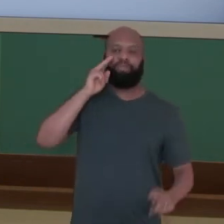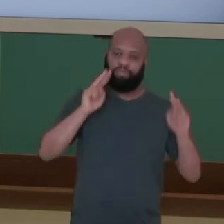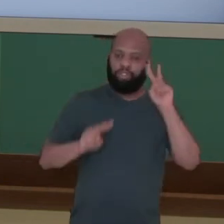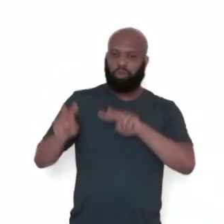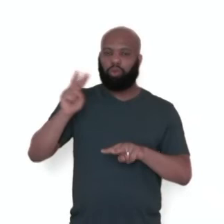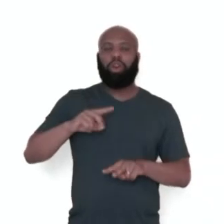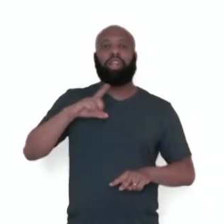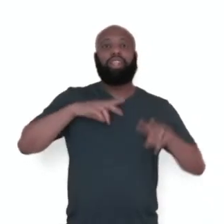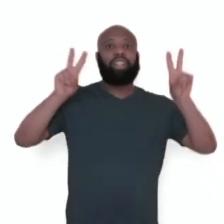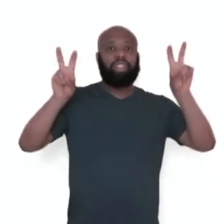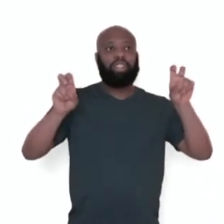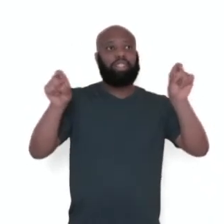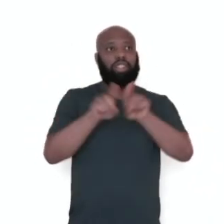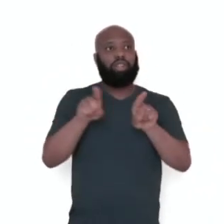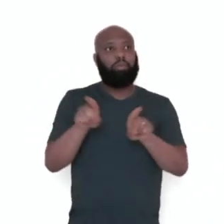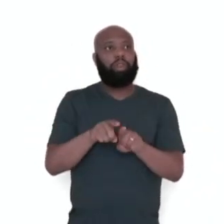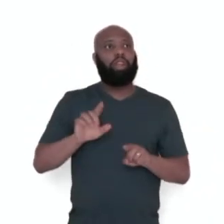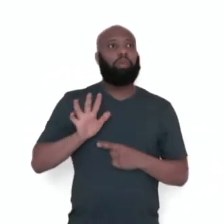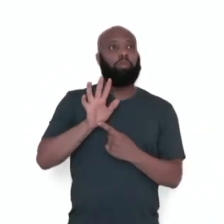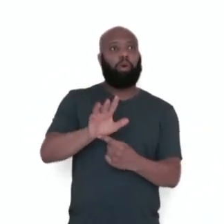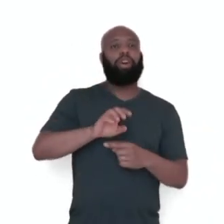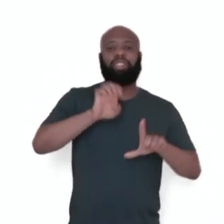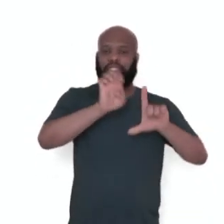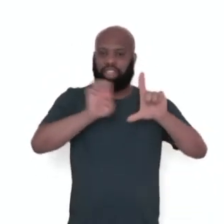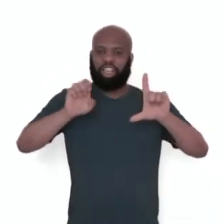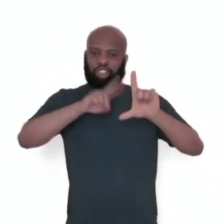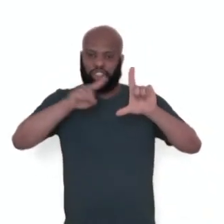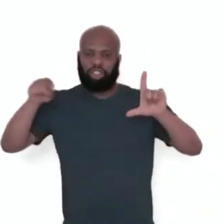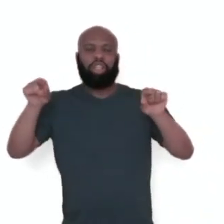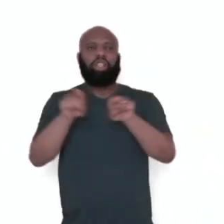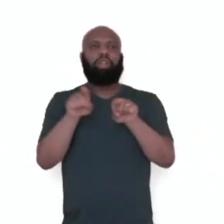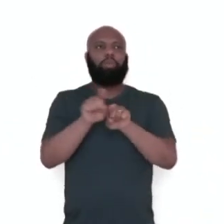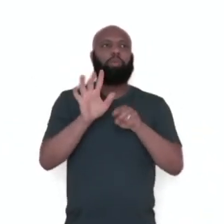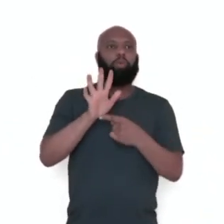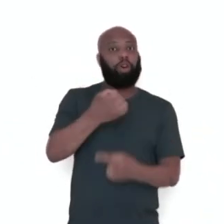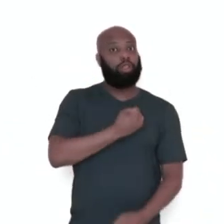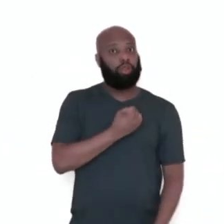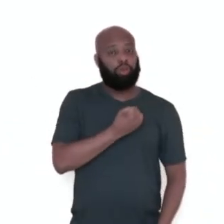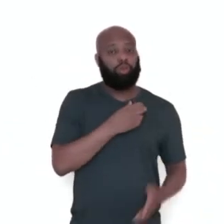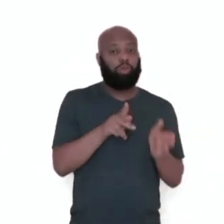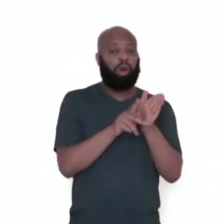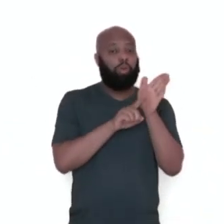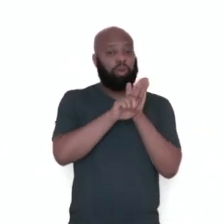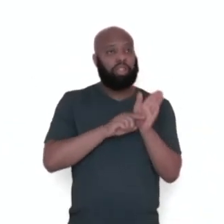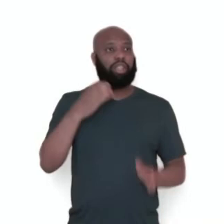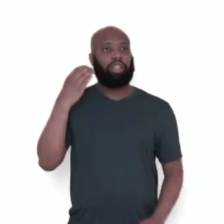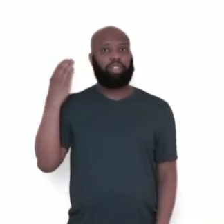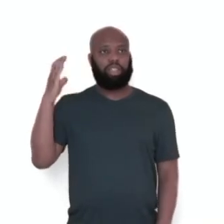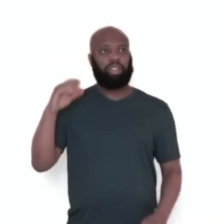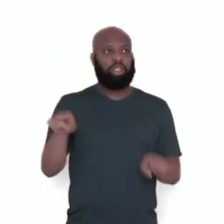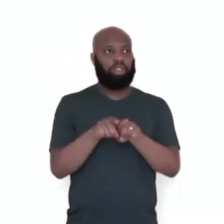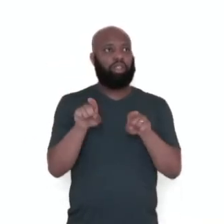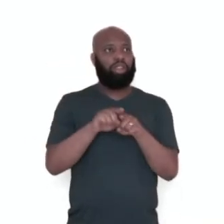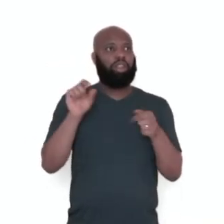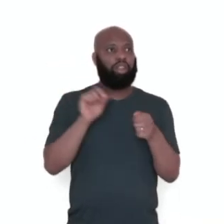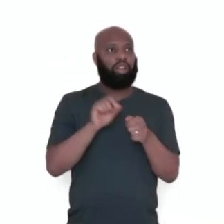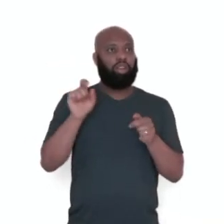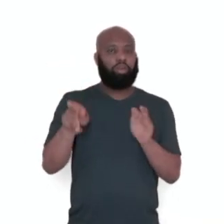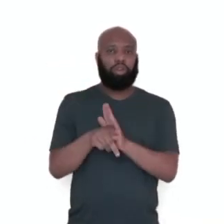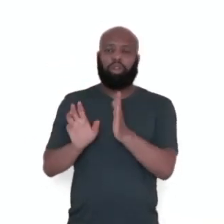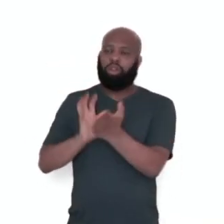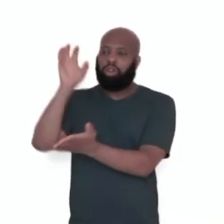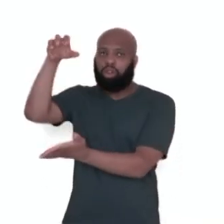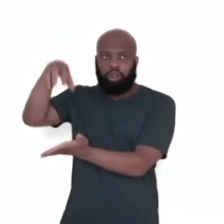apresentam títulos, demonstram estatísticas, apresentam dados de pesquisas científicas que são realizadas por órgãos